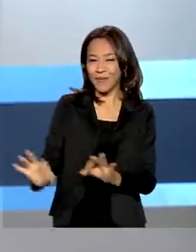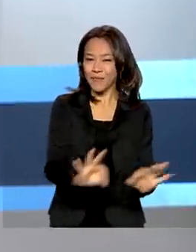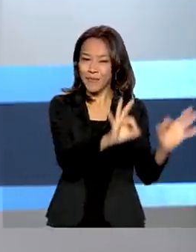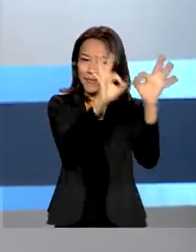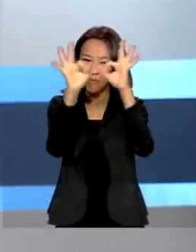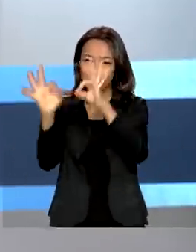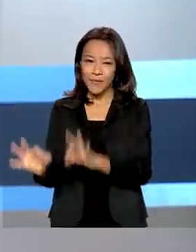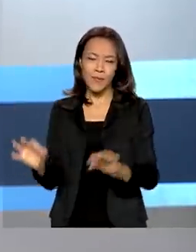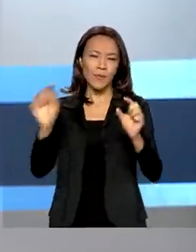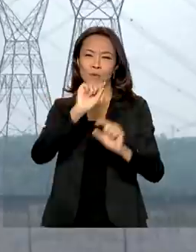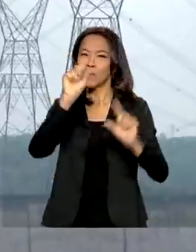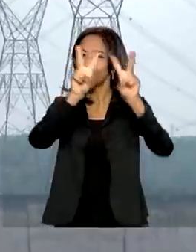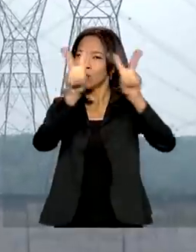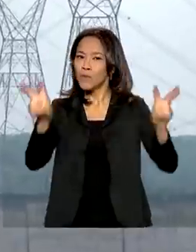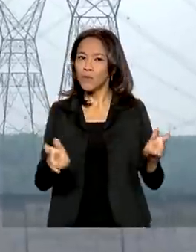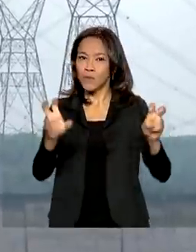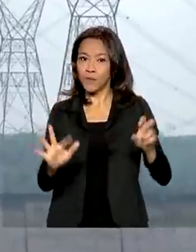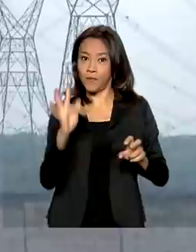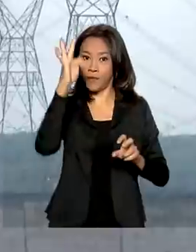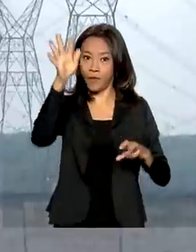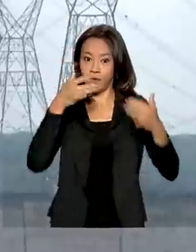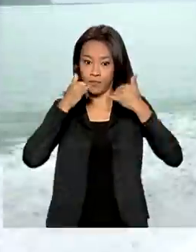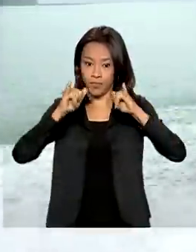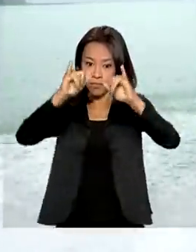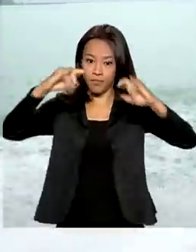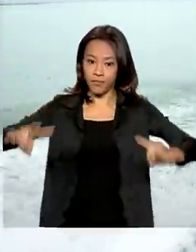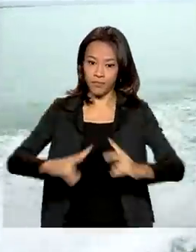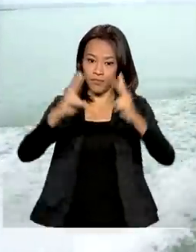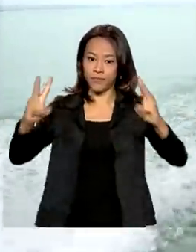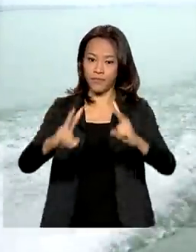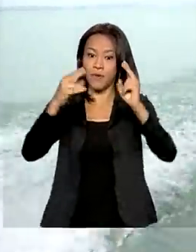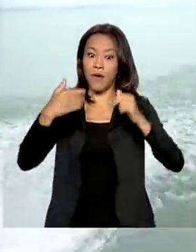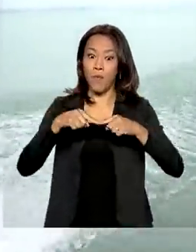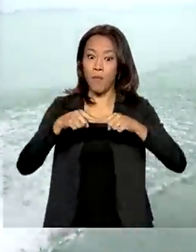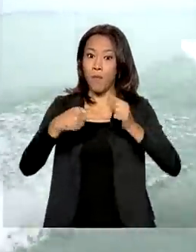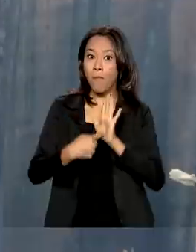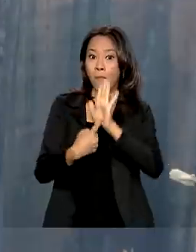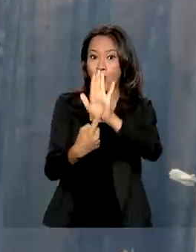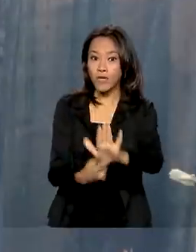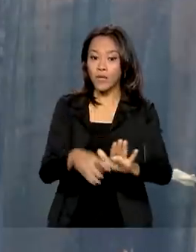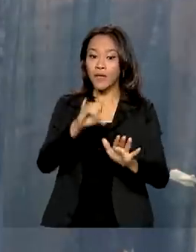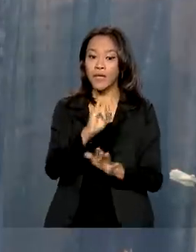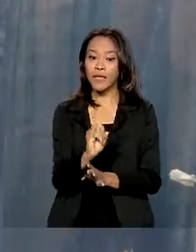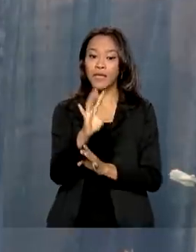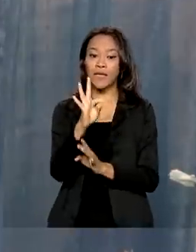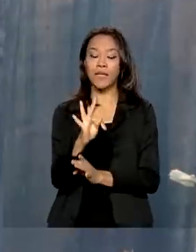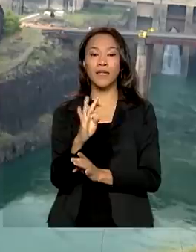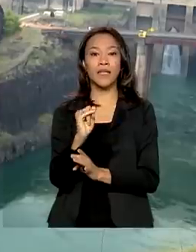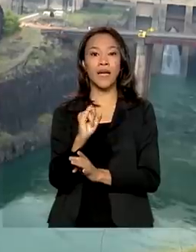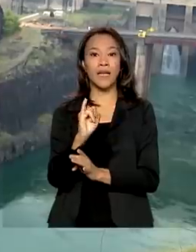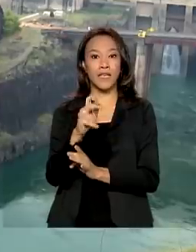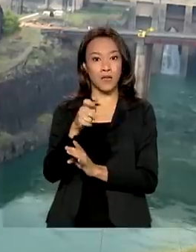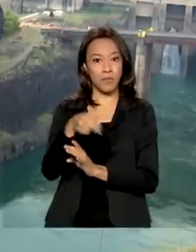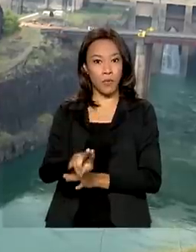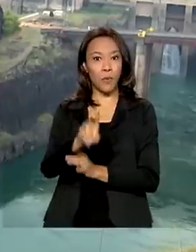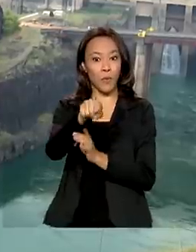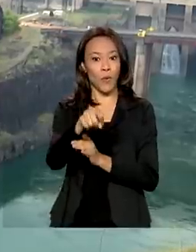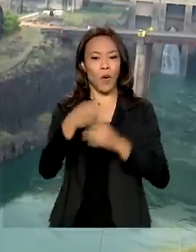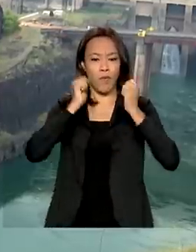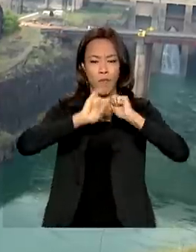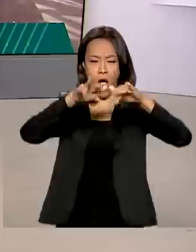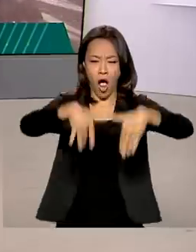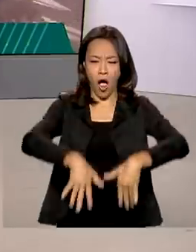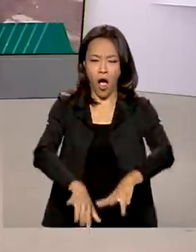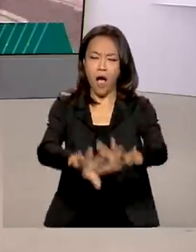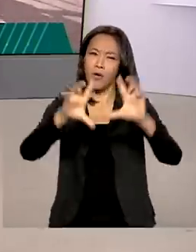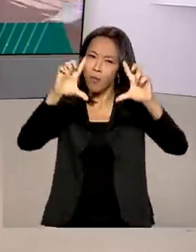futuro da energia, vamos até Itaipu mostrar como a usina produz mais energia com menos água.